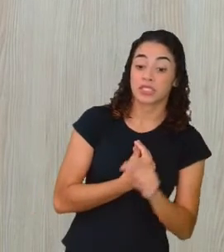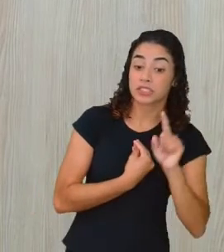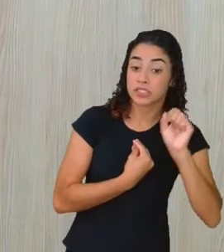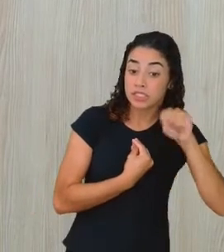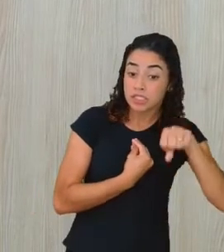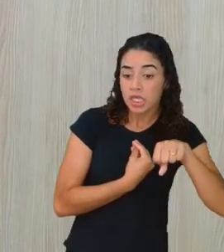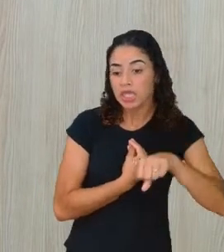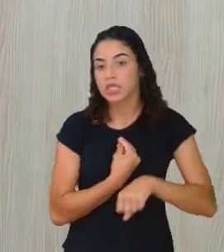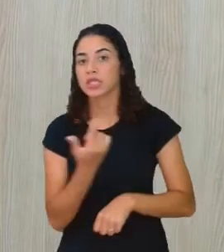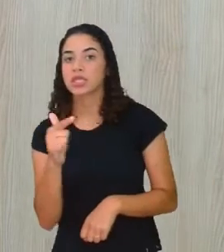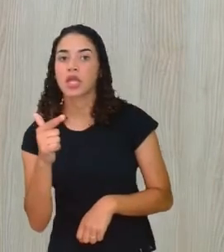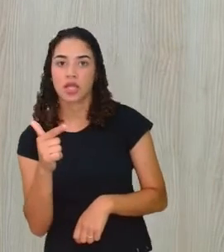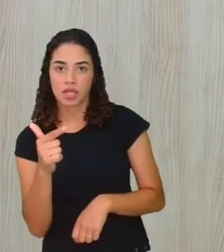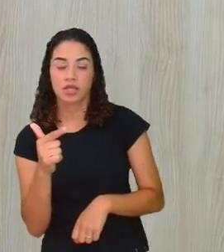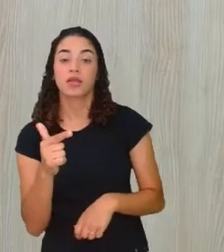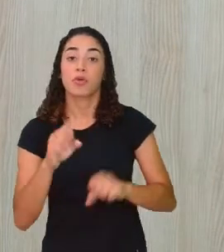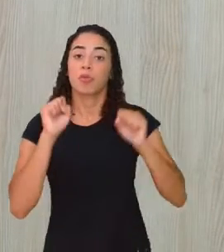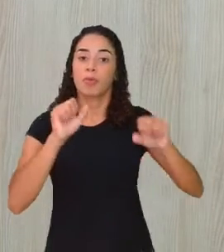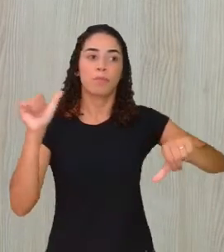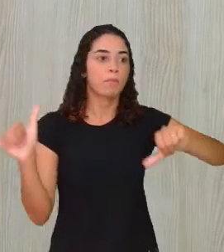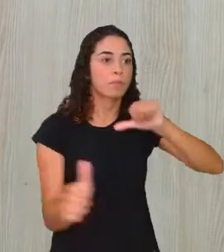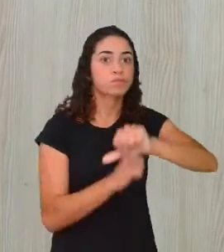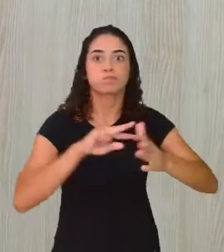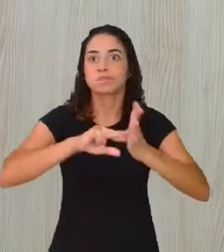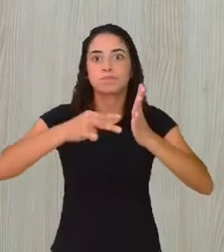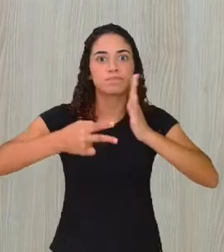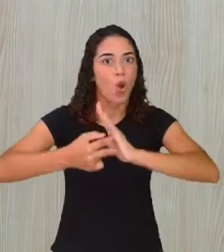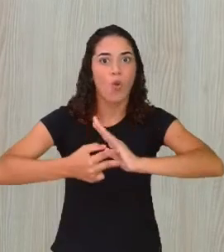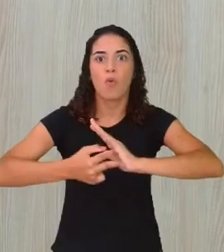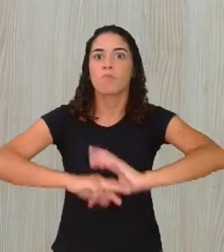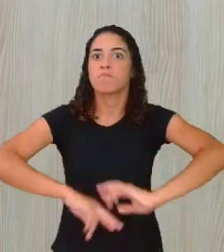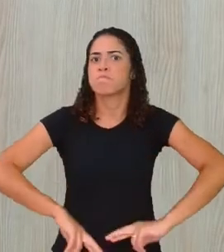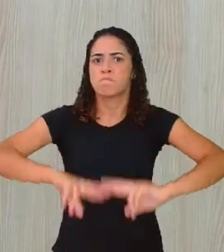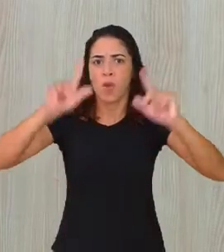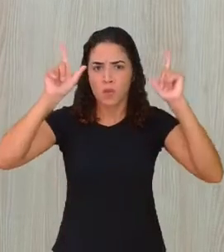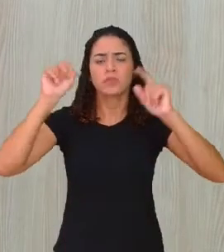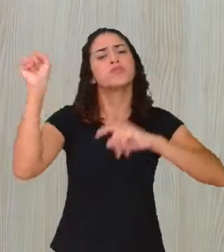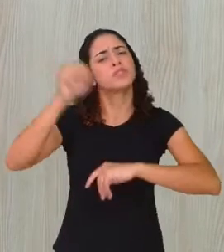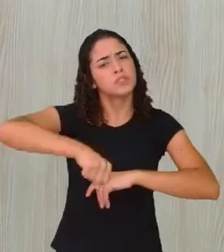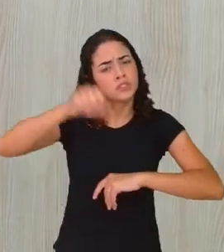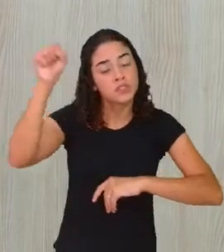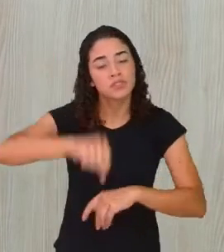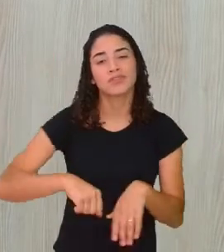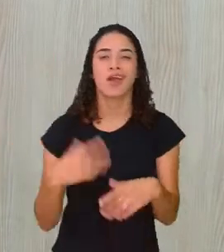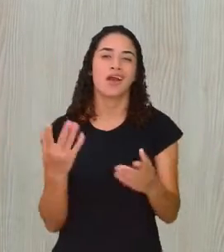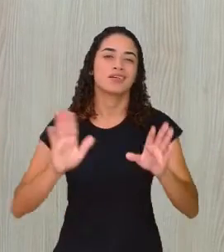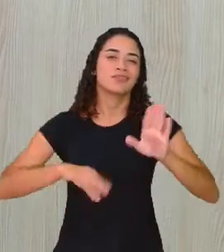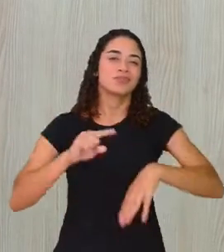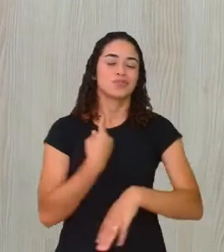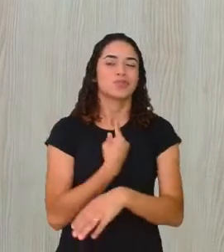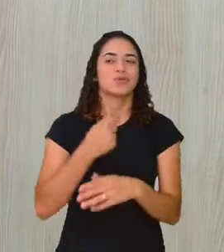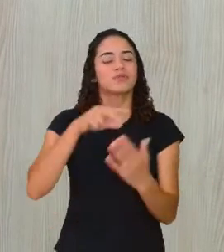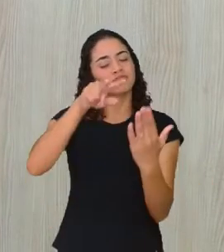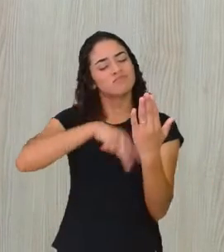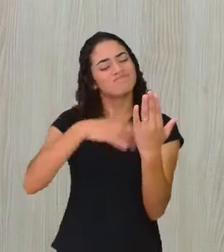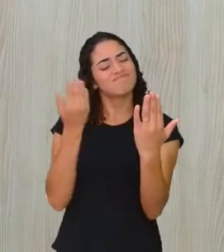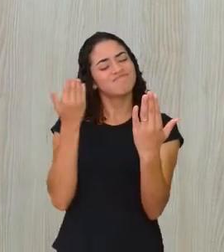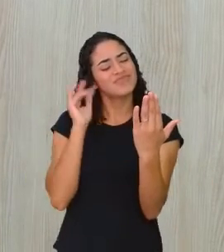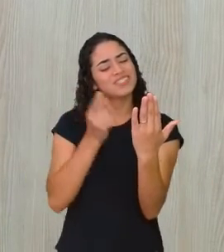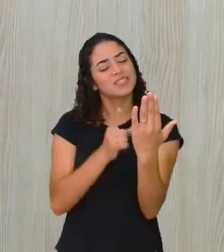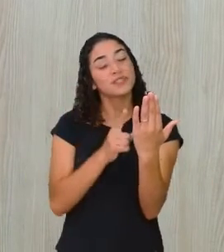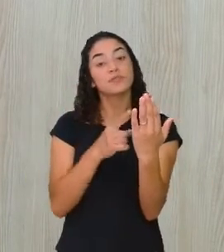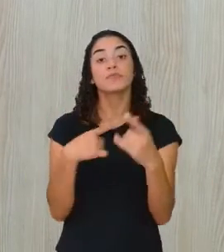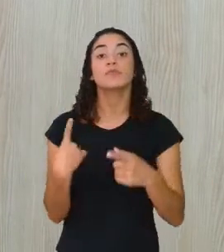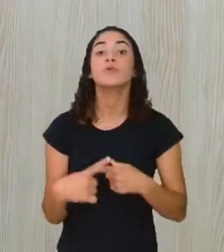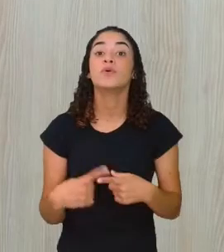pontuação pode mudar completamente o sentido, né? Verdade, Então, às vezes, a gente não consegue acompanhar o raciocínio do verso. Por quê?